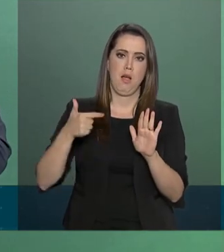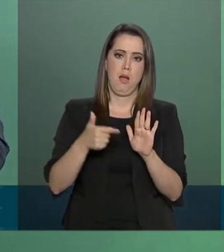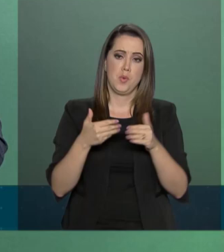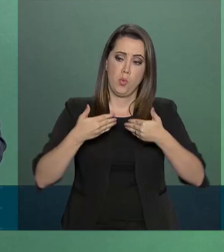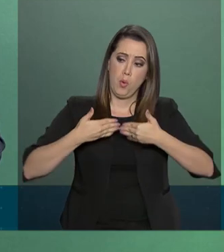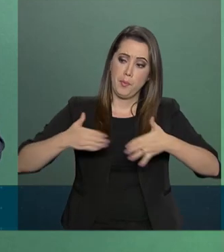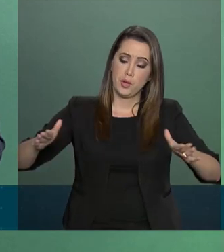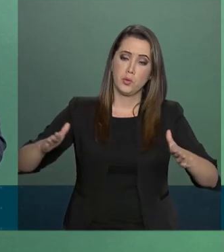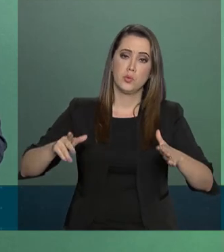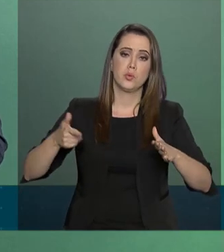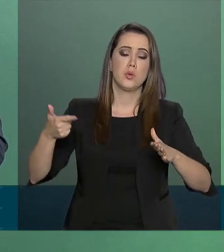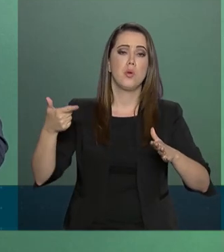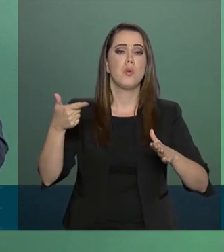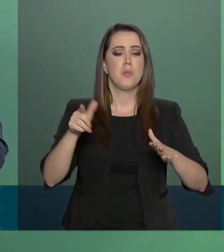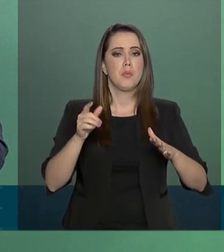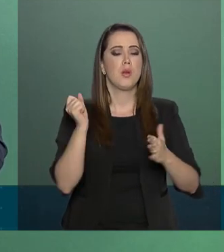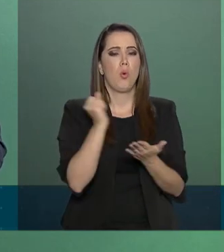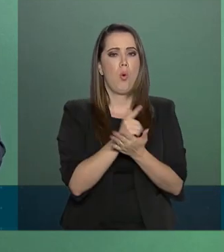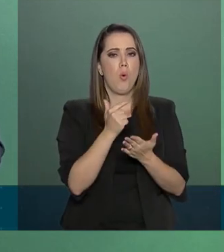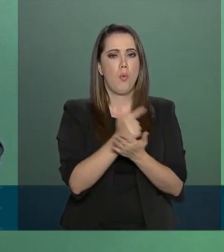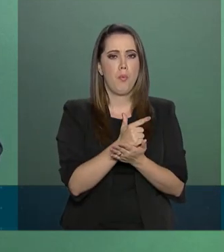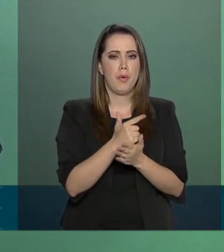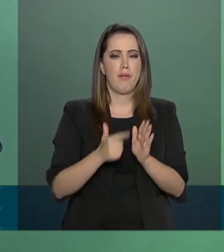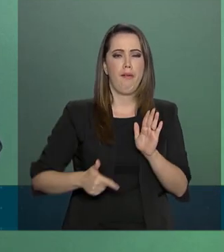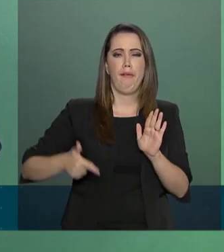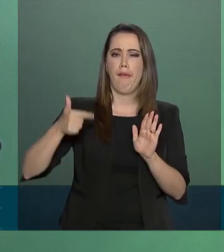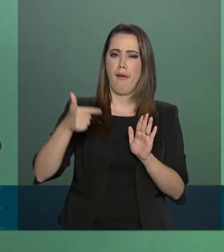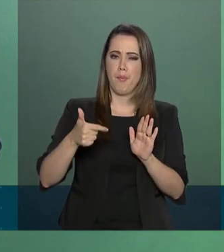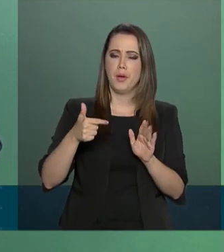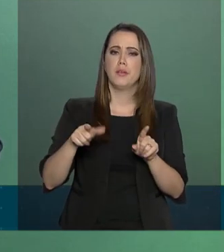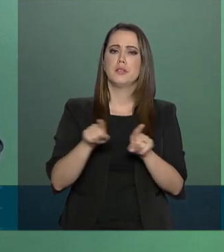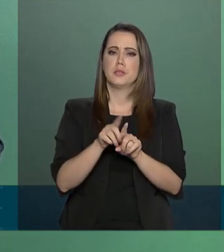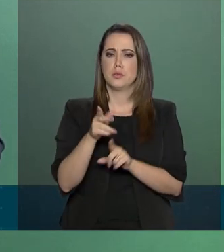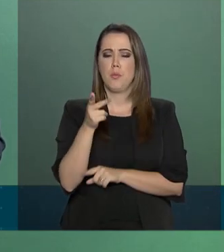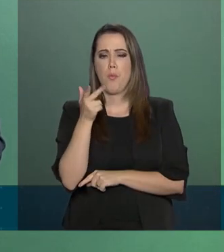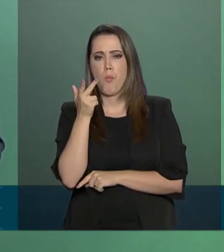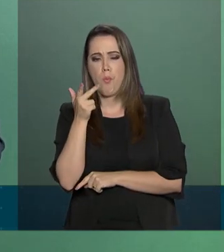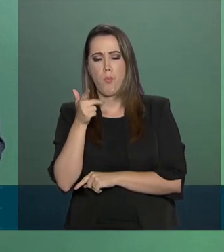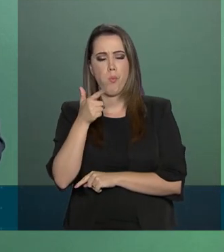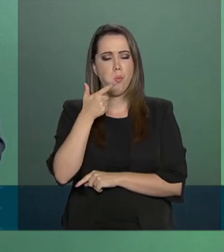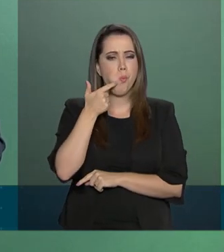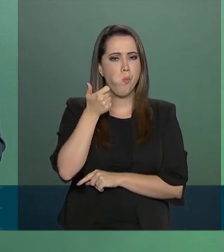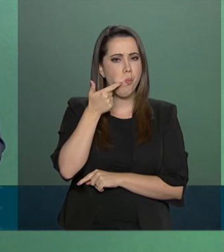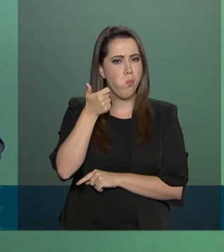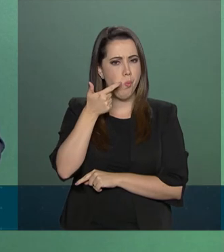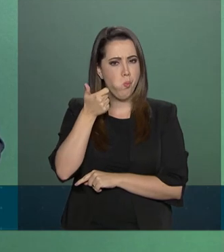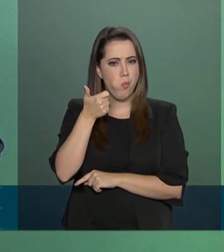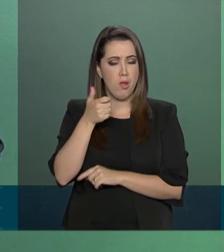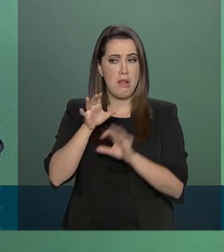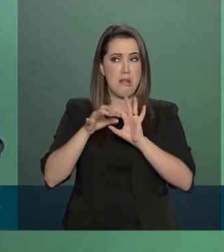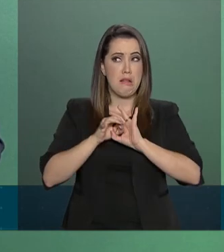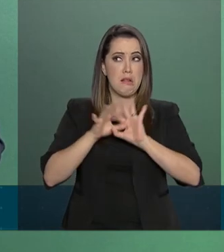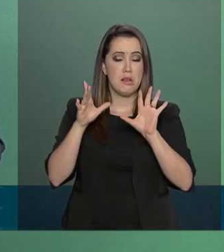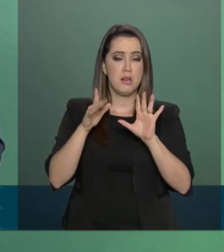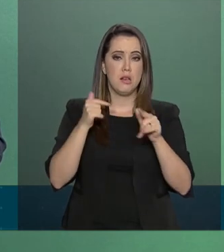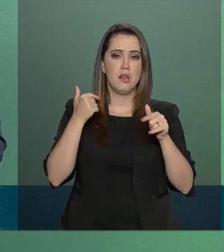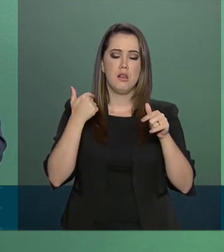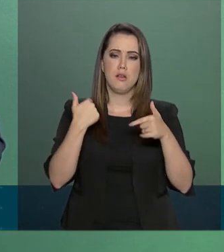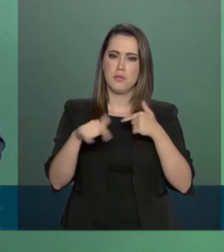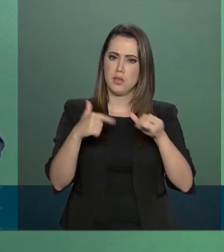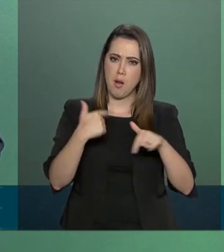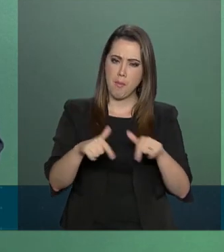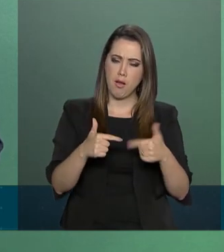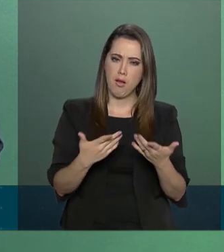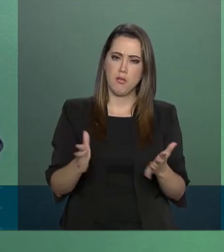mercado para importação de armas e munições, permitindo a livre iniciativa,